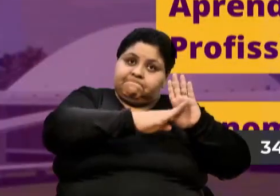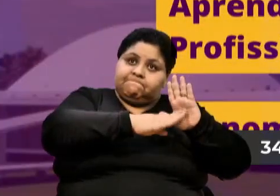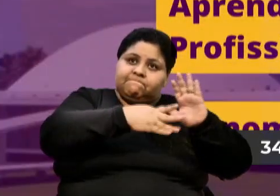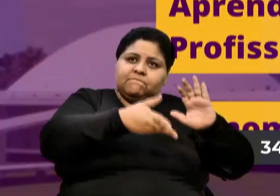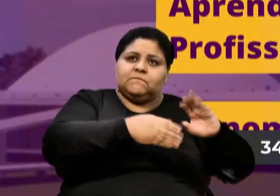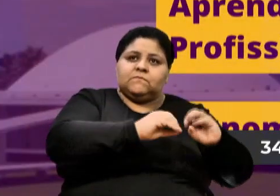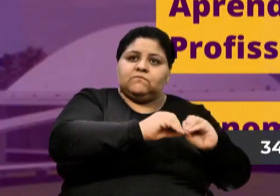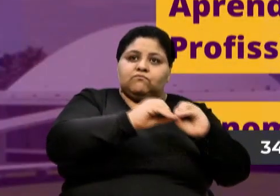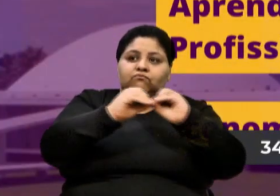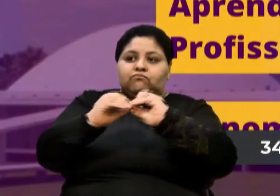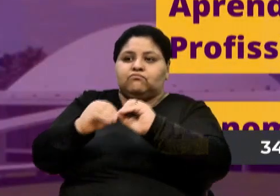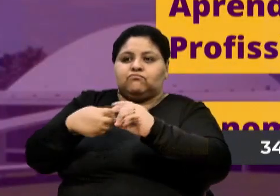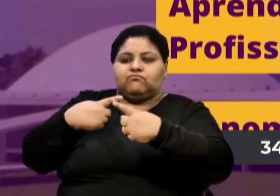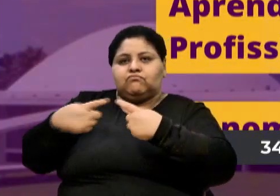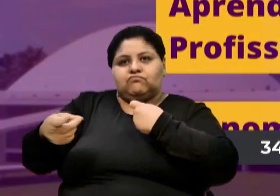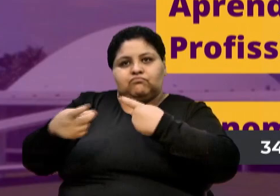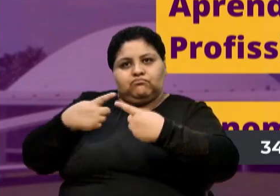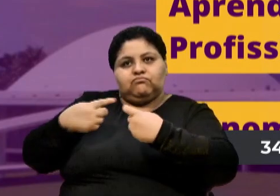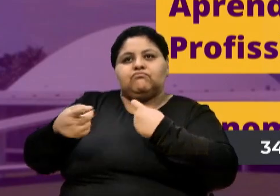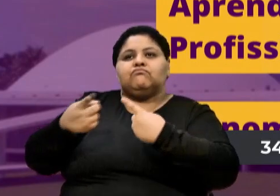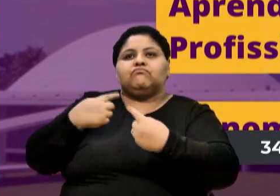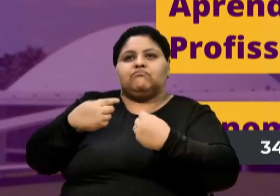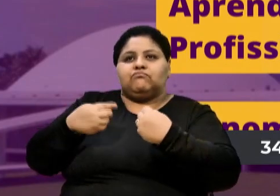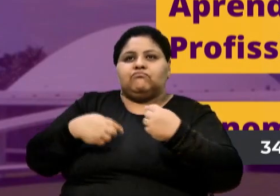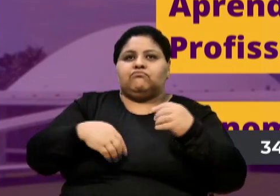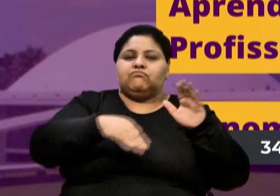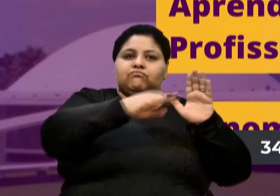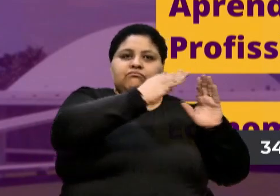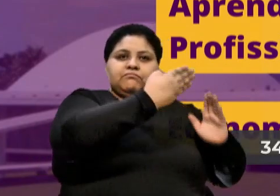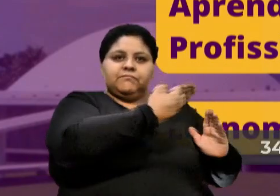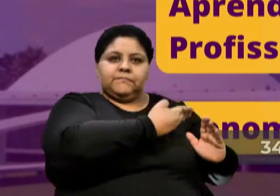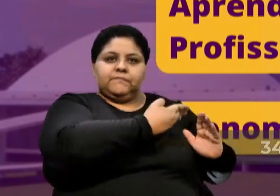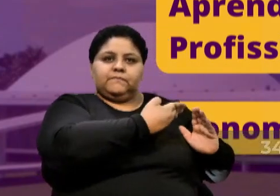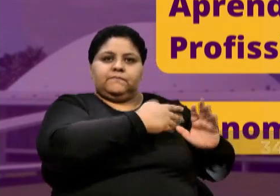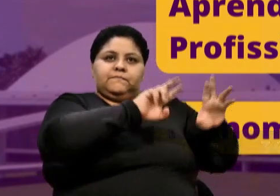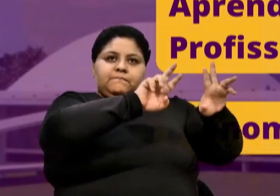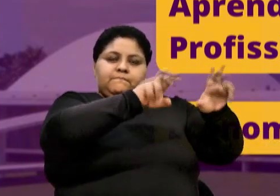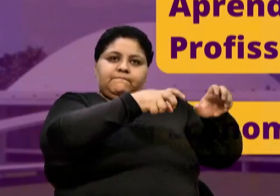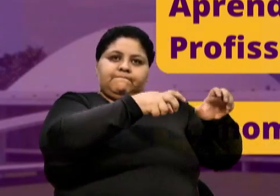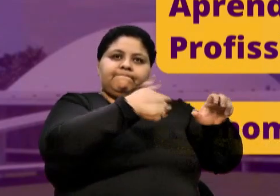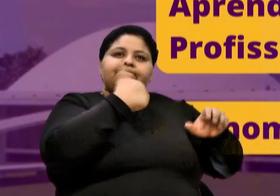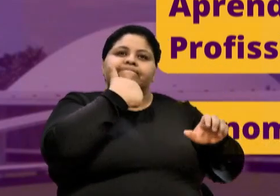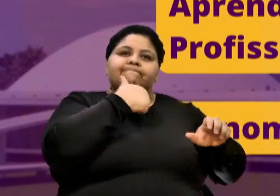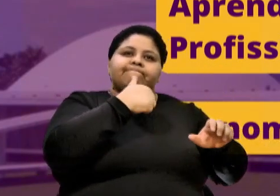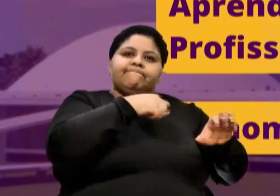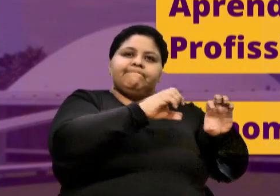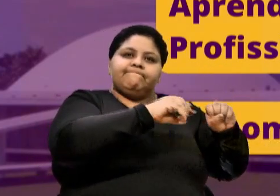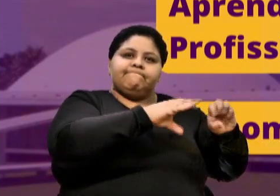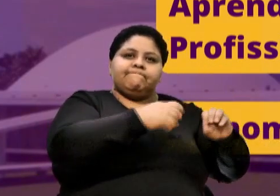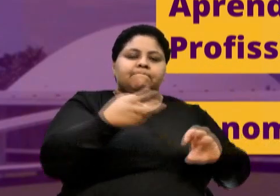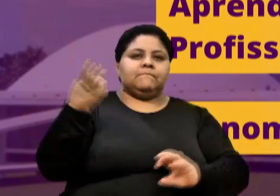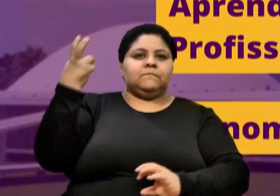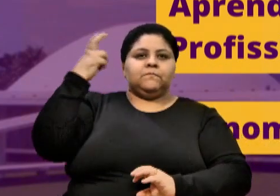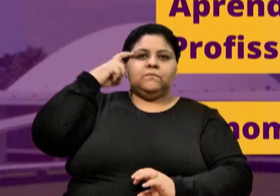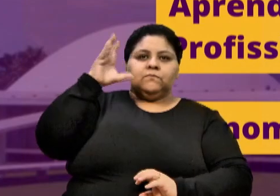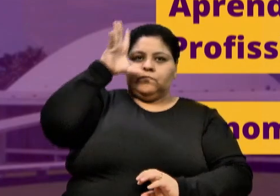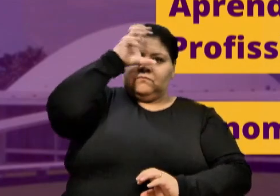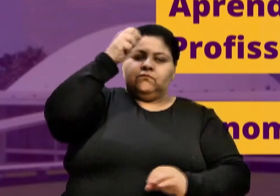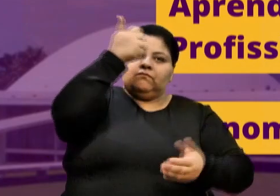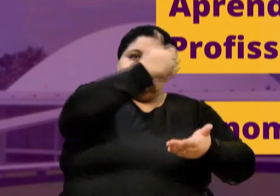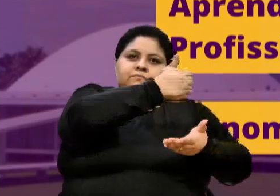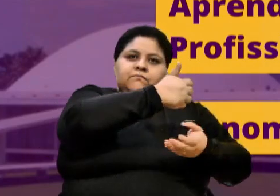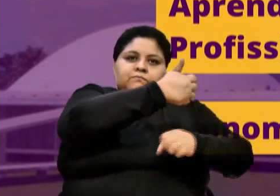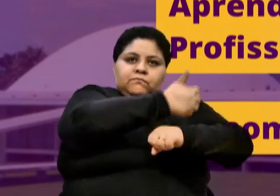mim e discutidas lá, entrou a questão das mulheres, educação, cultura, aprendizagem